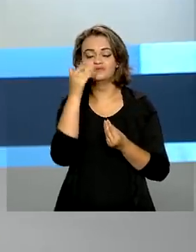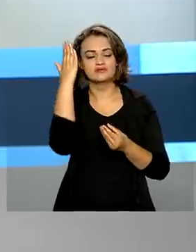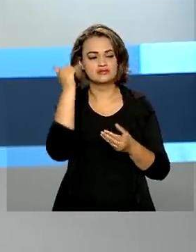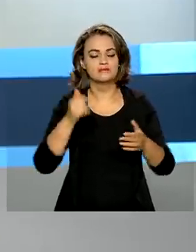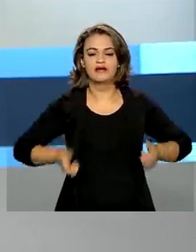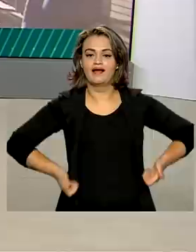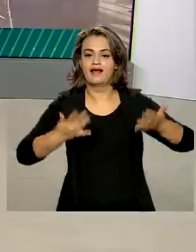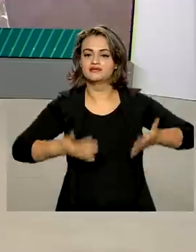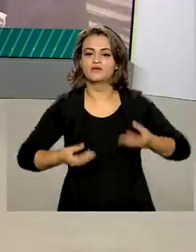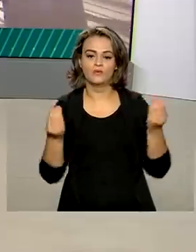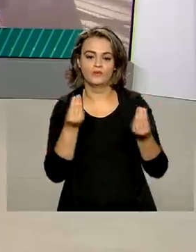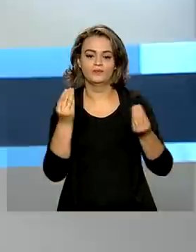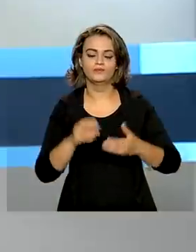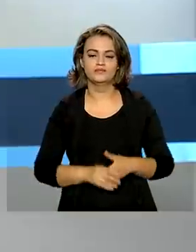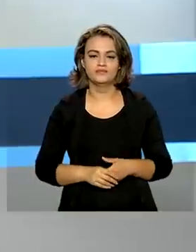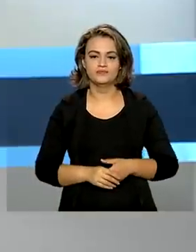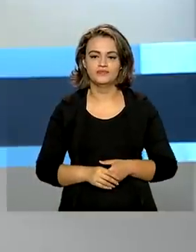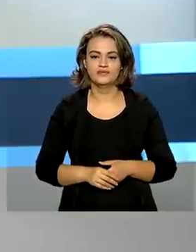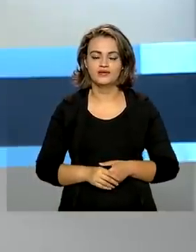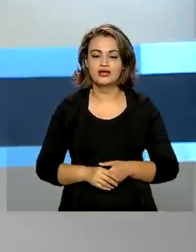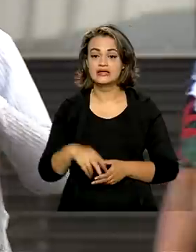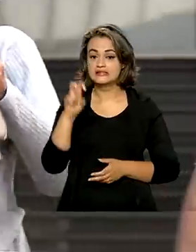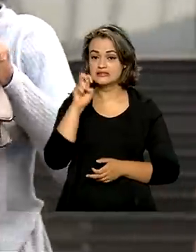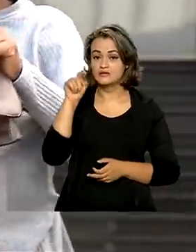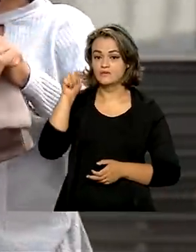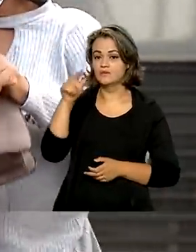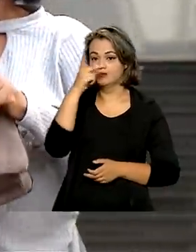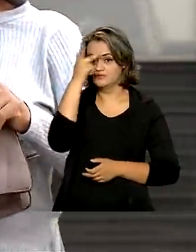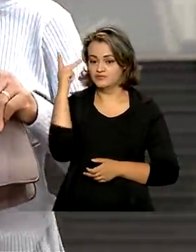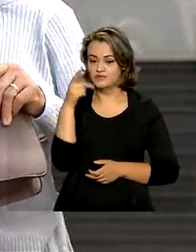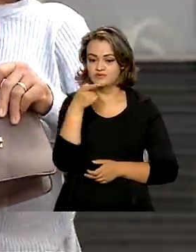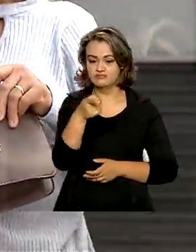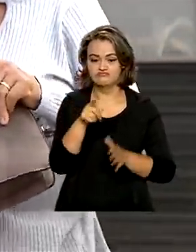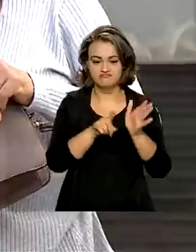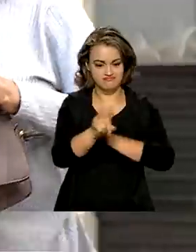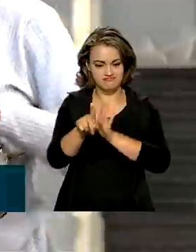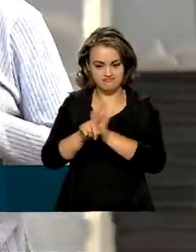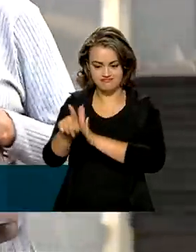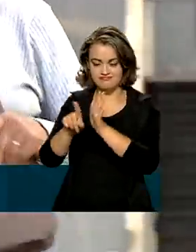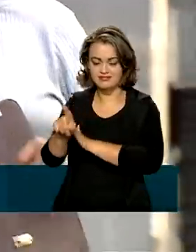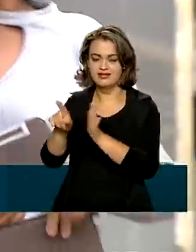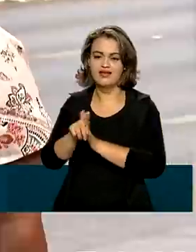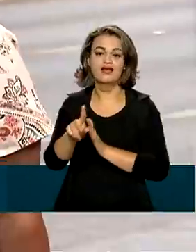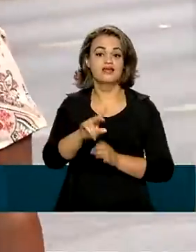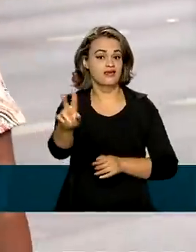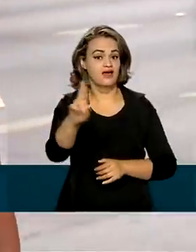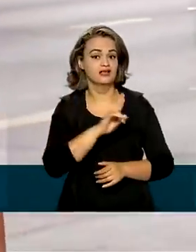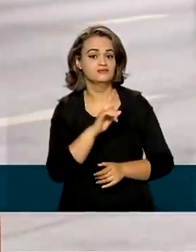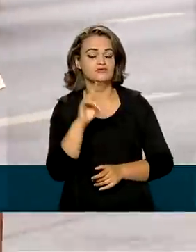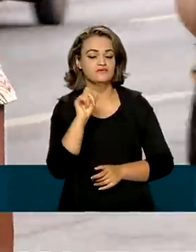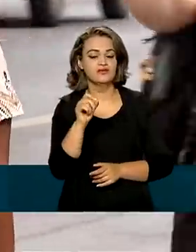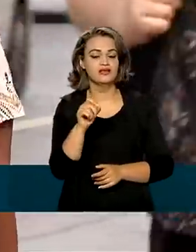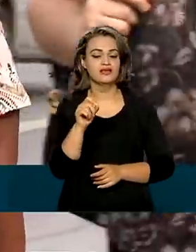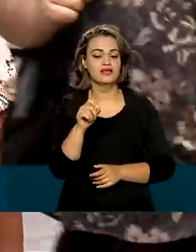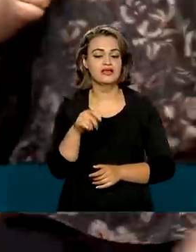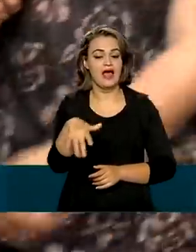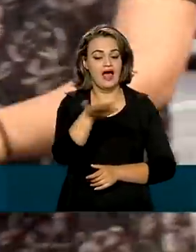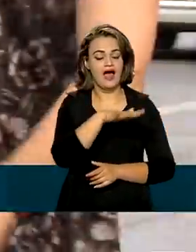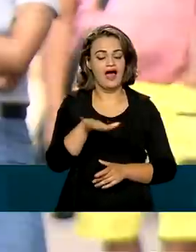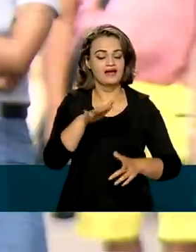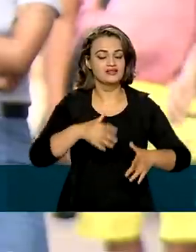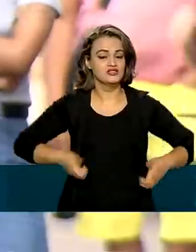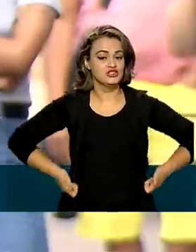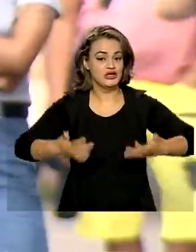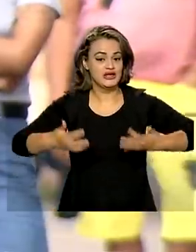gastos. 5 mil brasileiros foram entrevistados e o resultado mostrou que a saúde financeira do